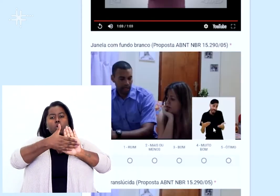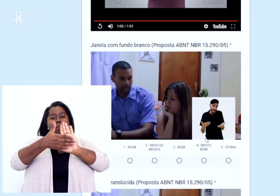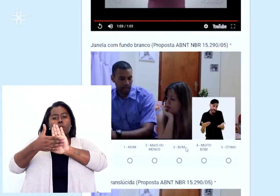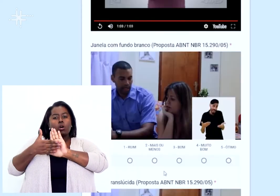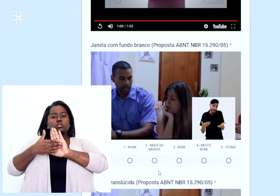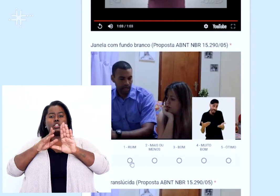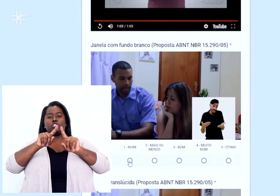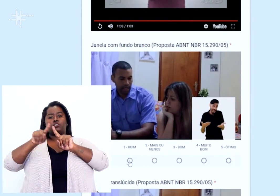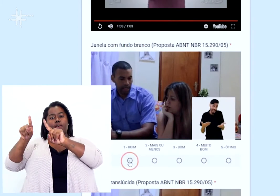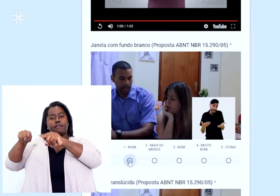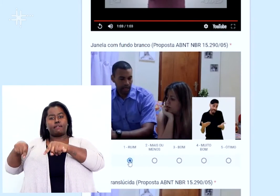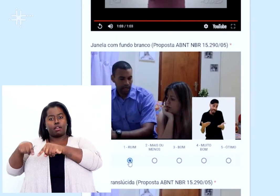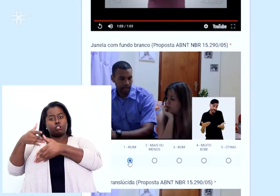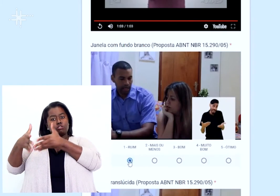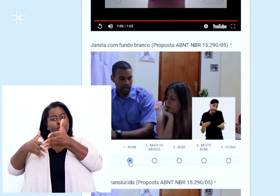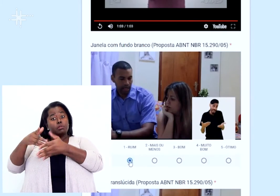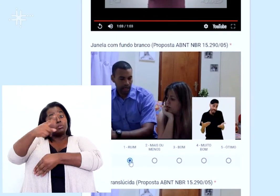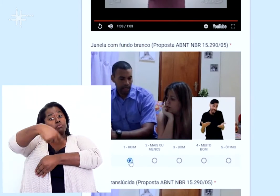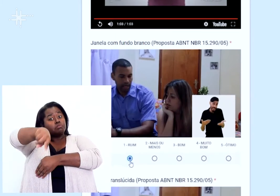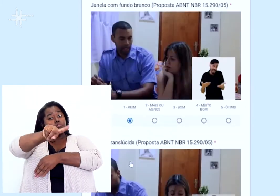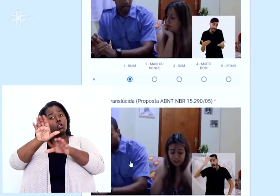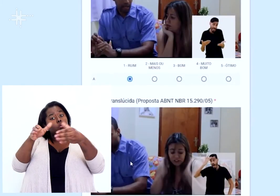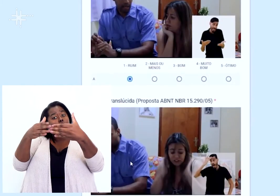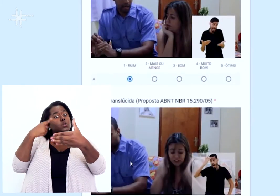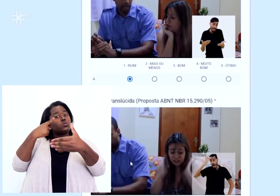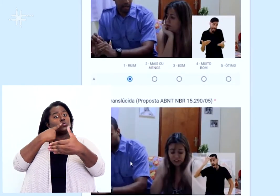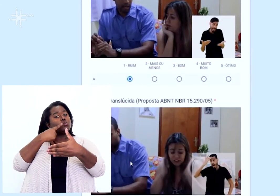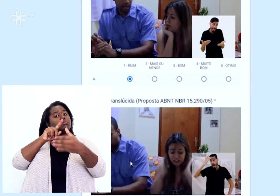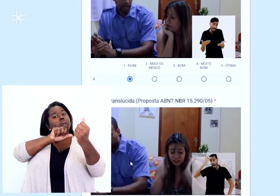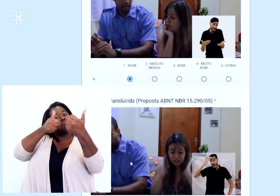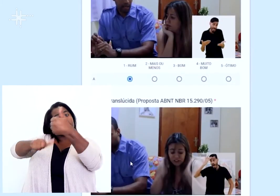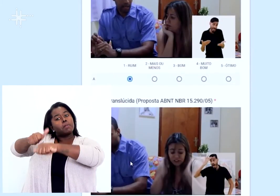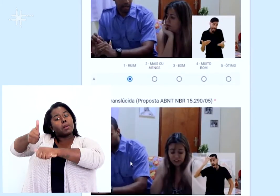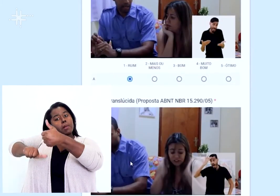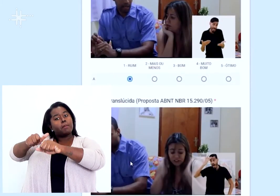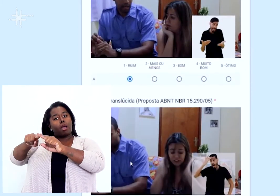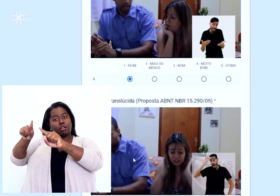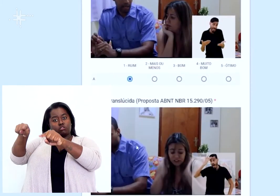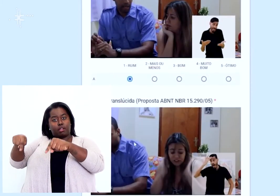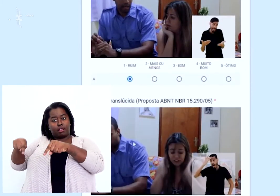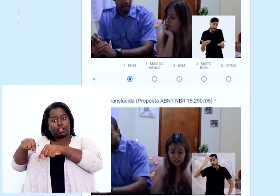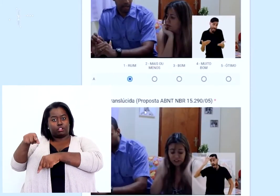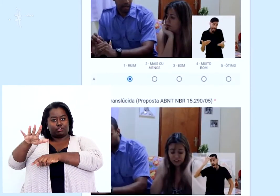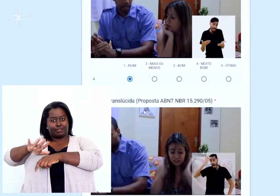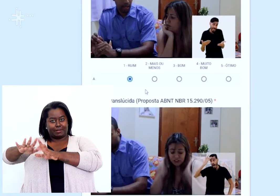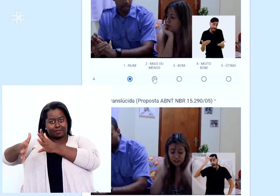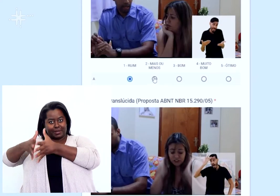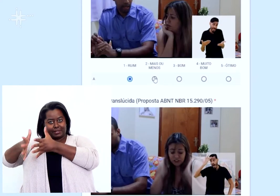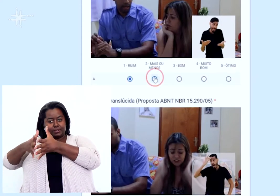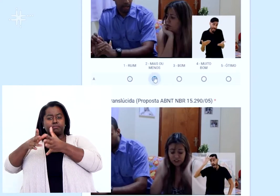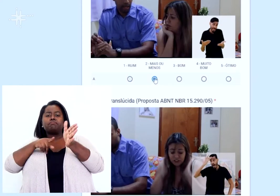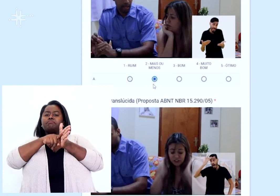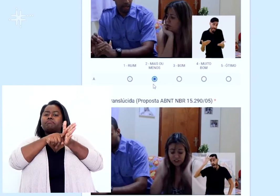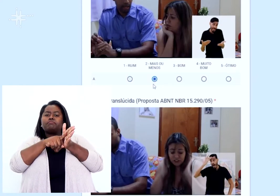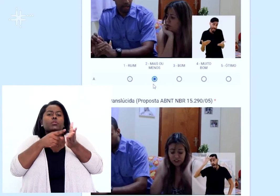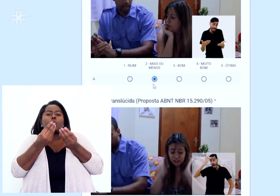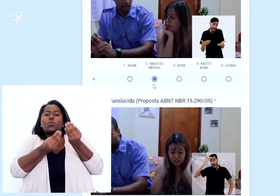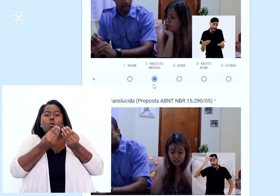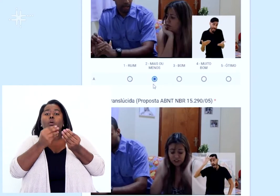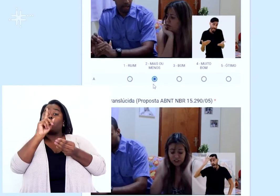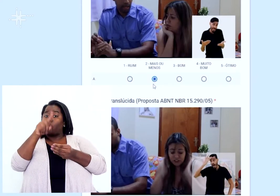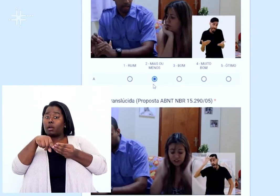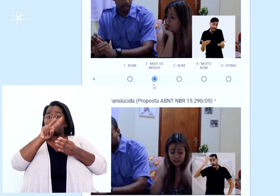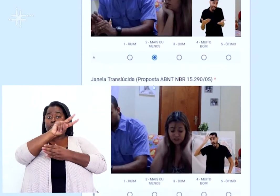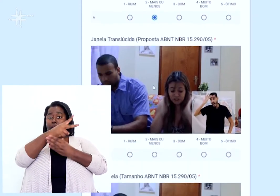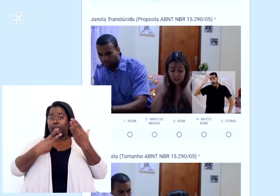libras para que essas janelas de libras pudessem ser avaliadas por eles. Então, o questionário foi um questionário bilíngue,